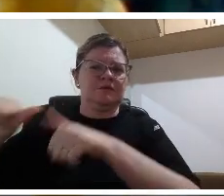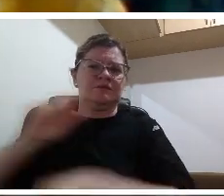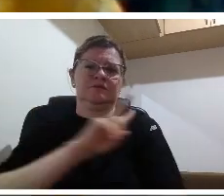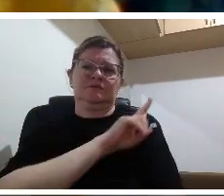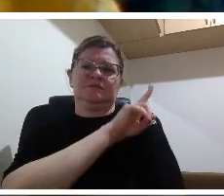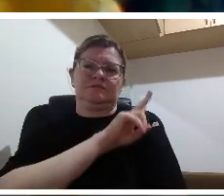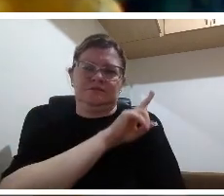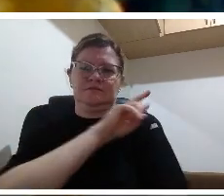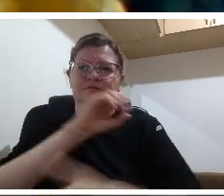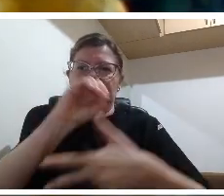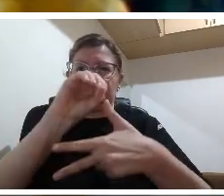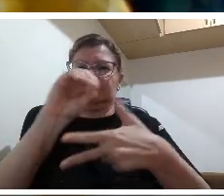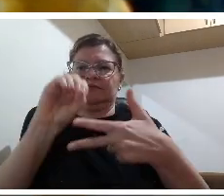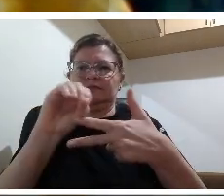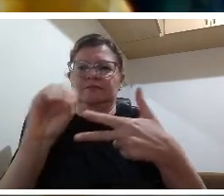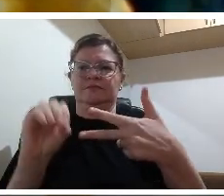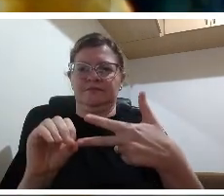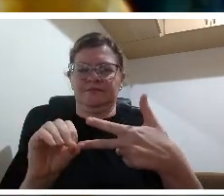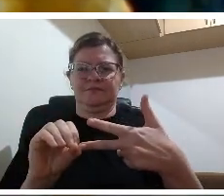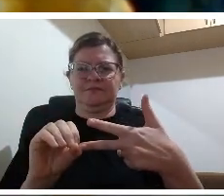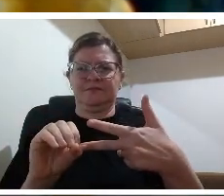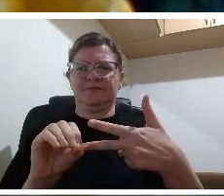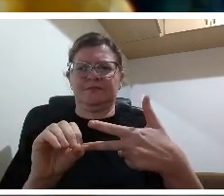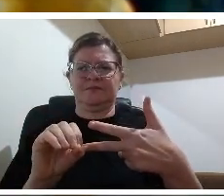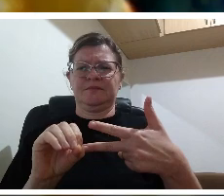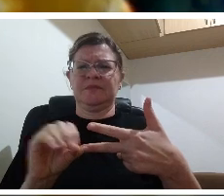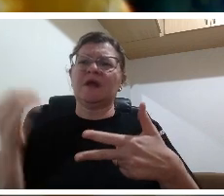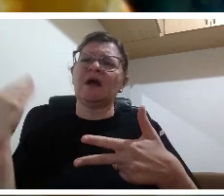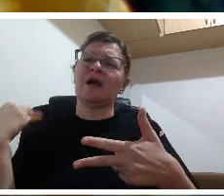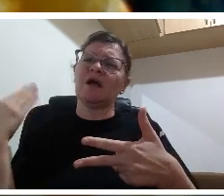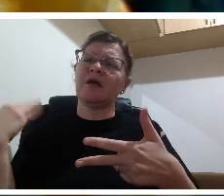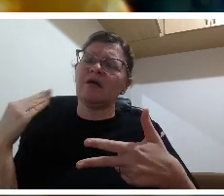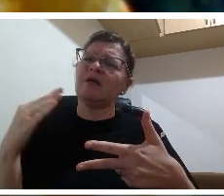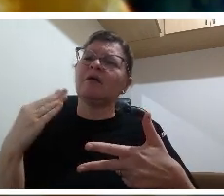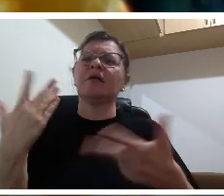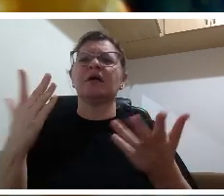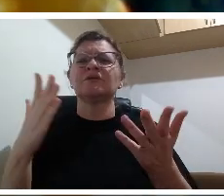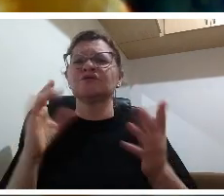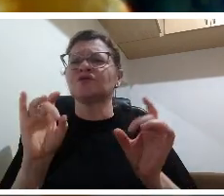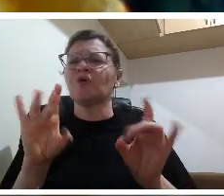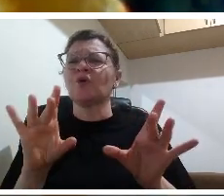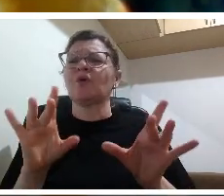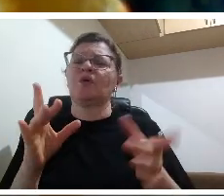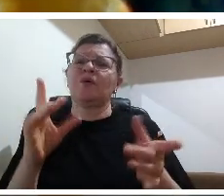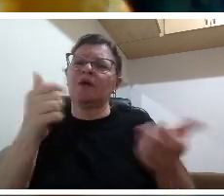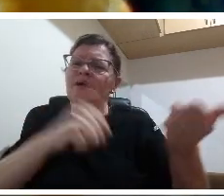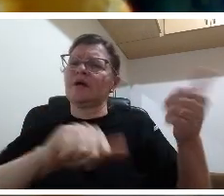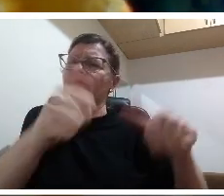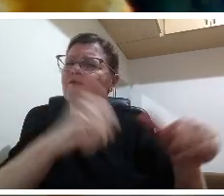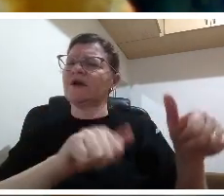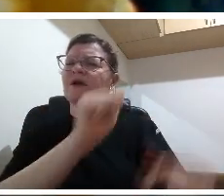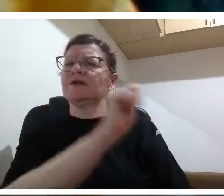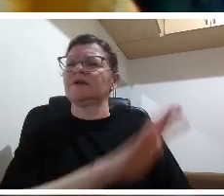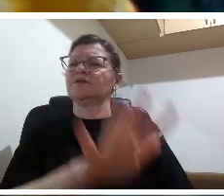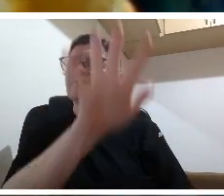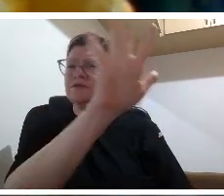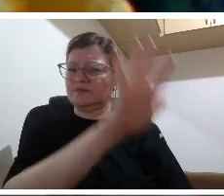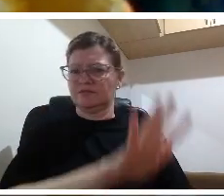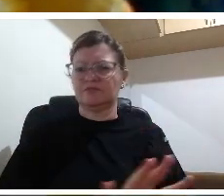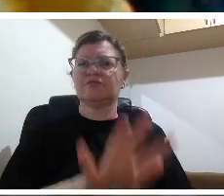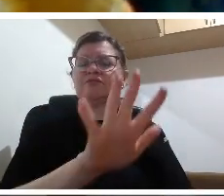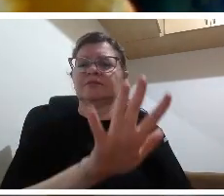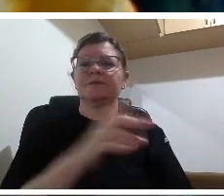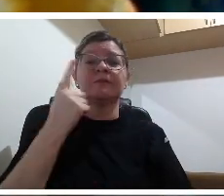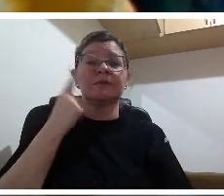ensino no ensino médio depois se tornou uma importante política pública para o